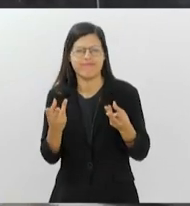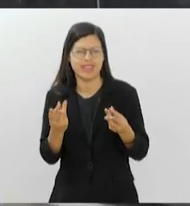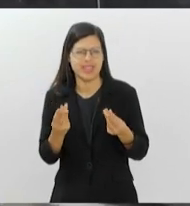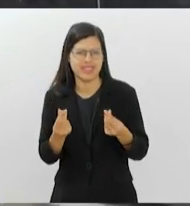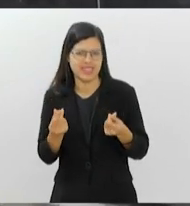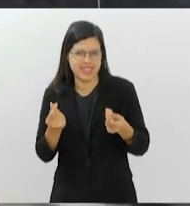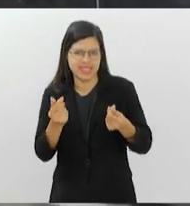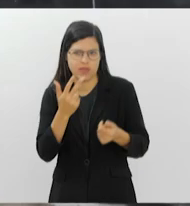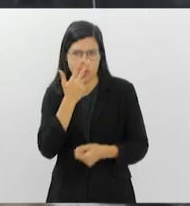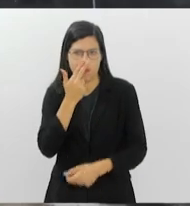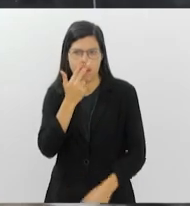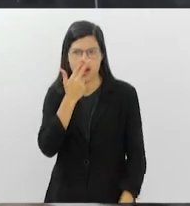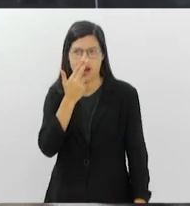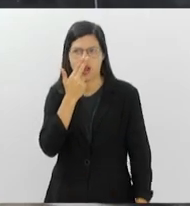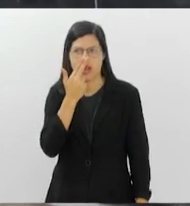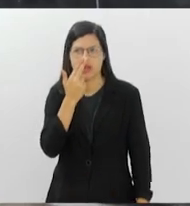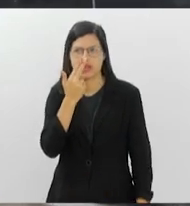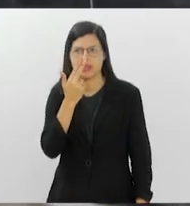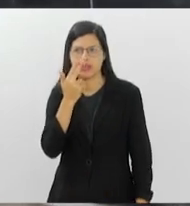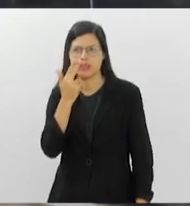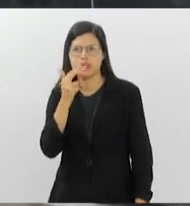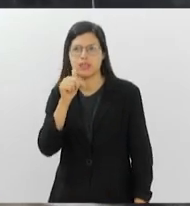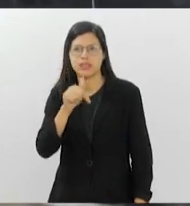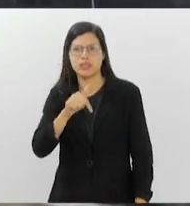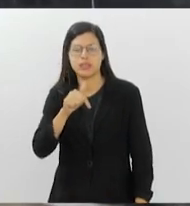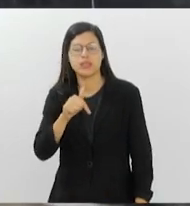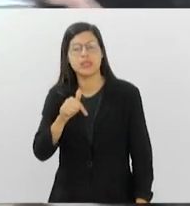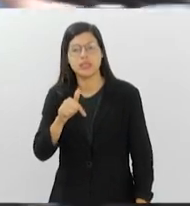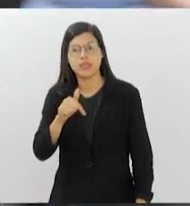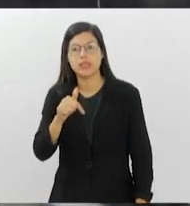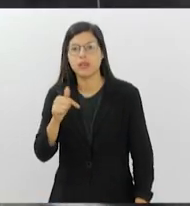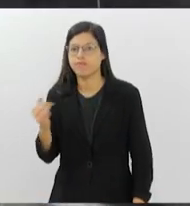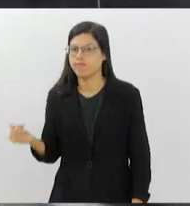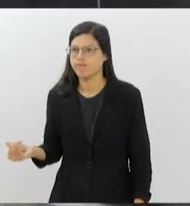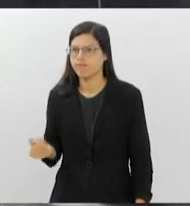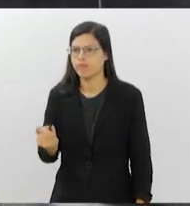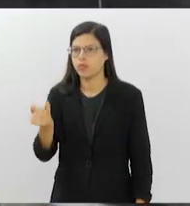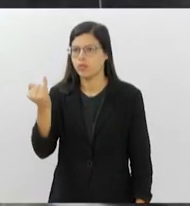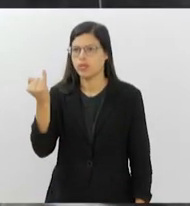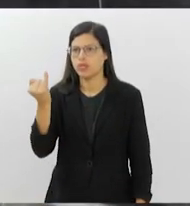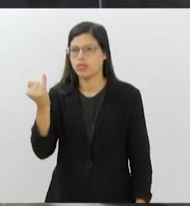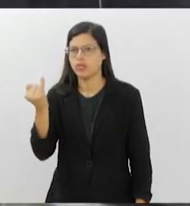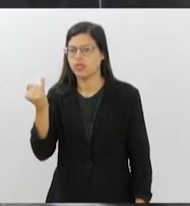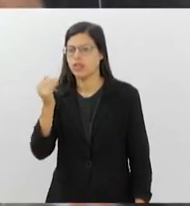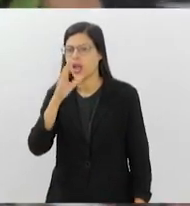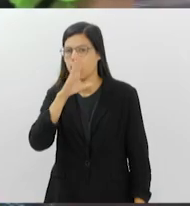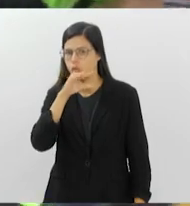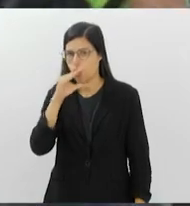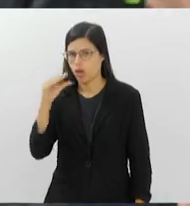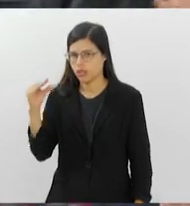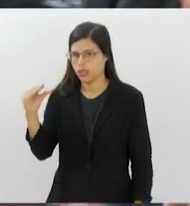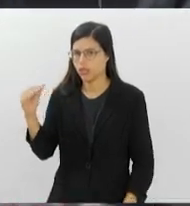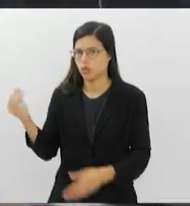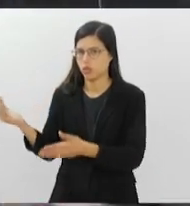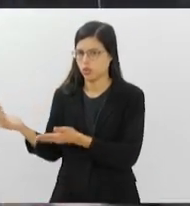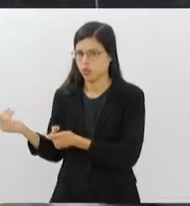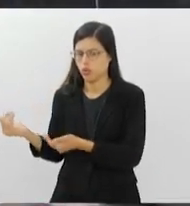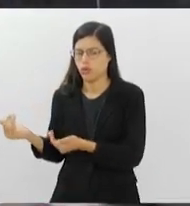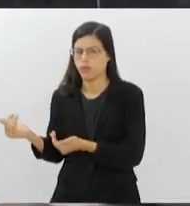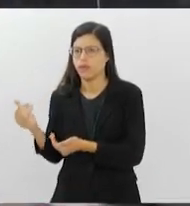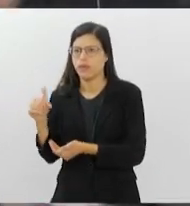assim, ela é extremamente importante. Adolescentes e jovens